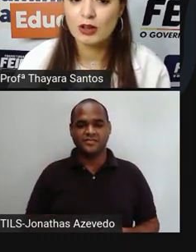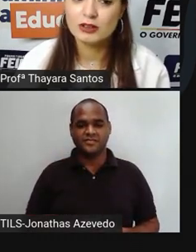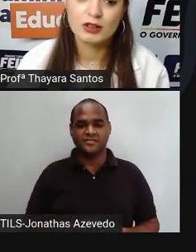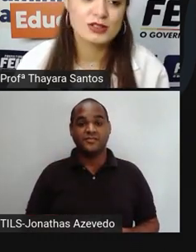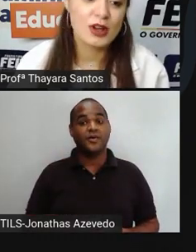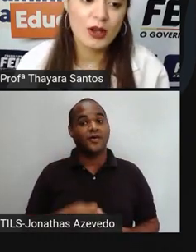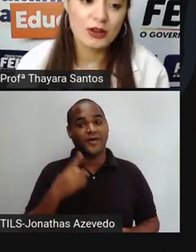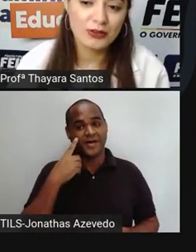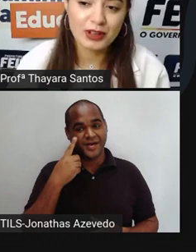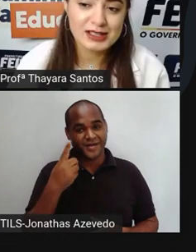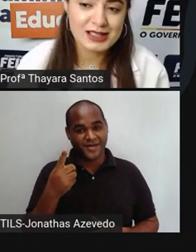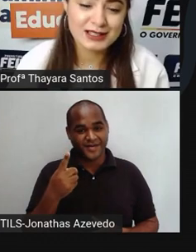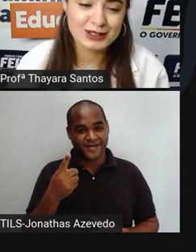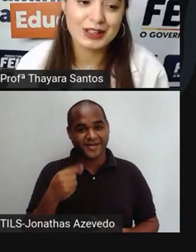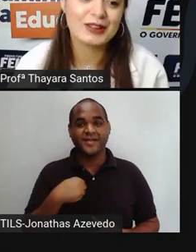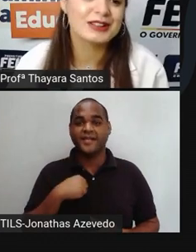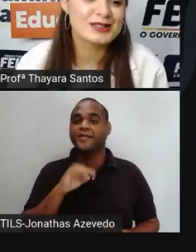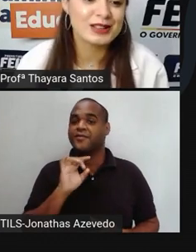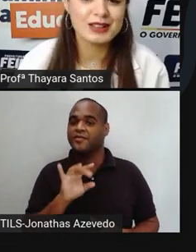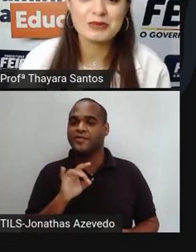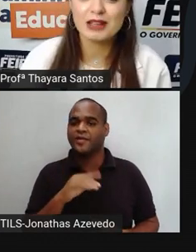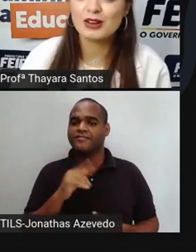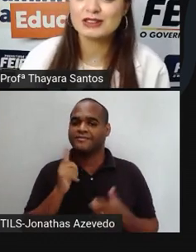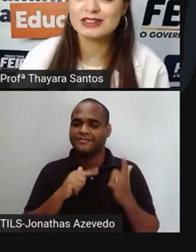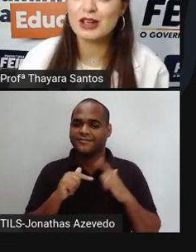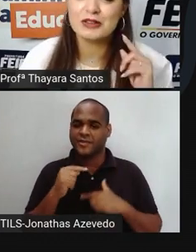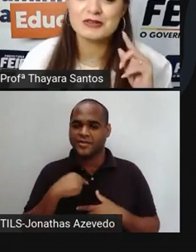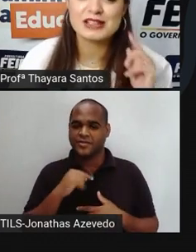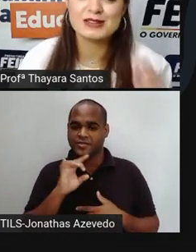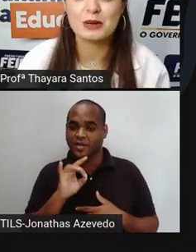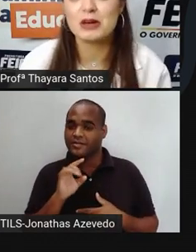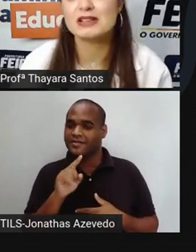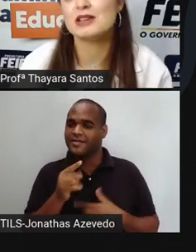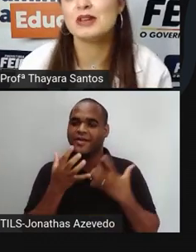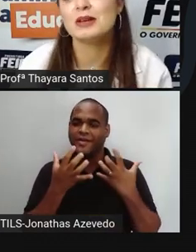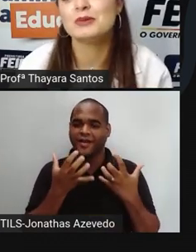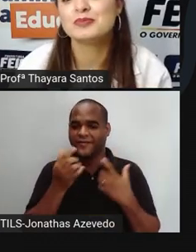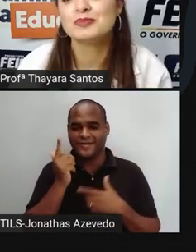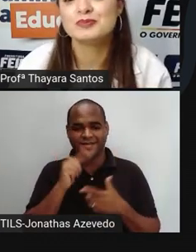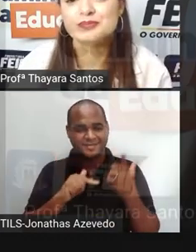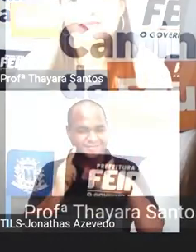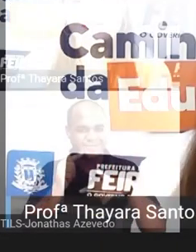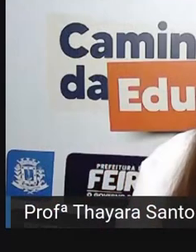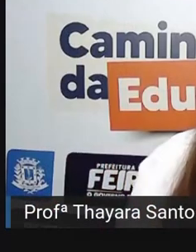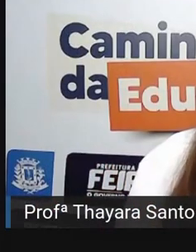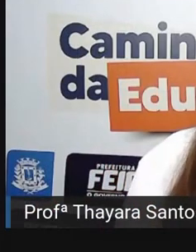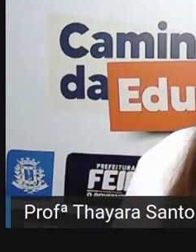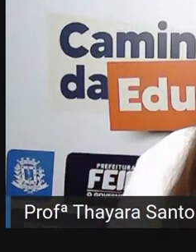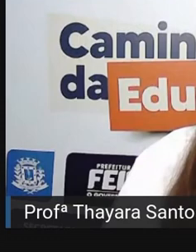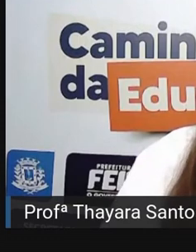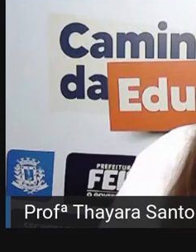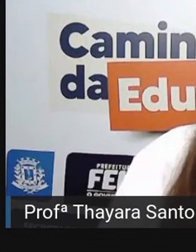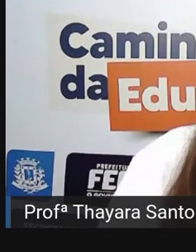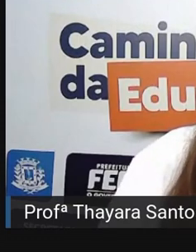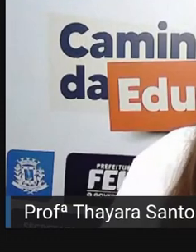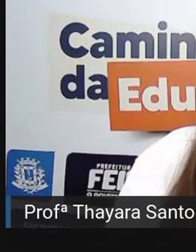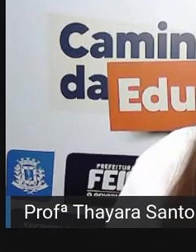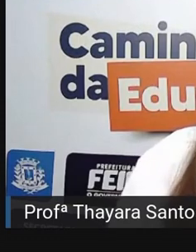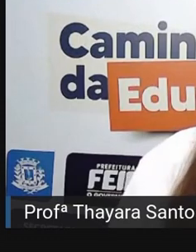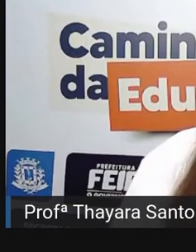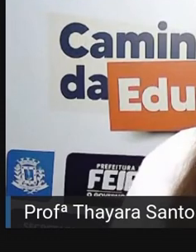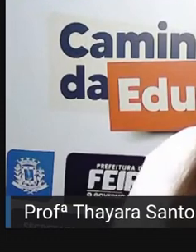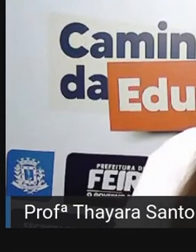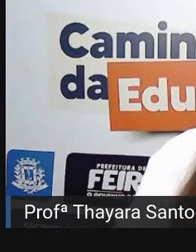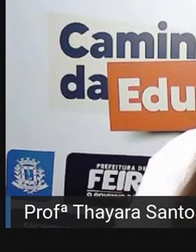Ó, só eu que fiz esse joguinho, então só tem minha nota. Quero ver vocês ultrapassando aí. Eu espero que vocês